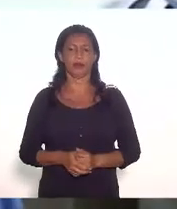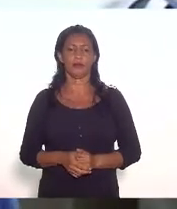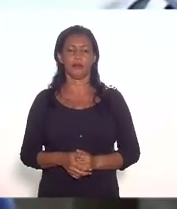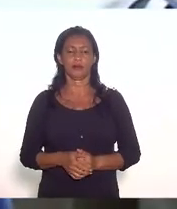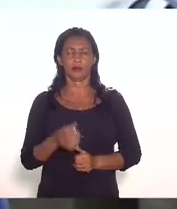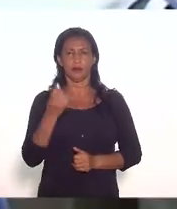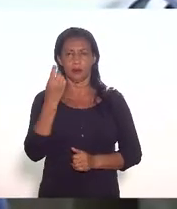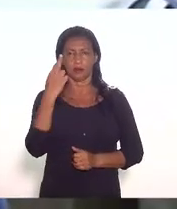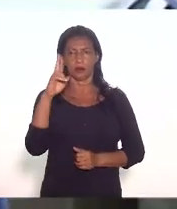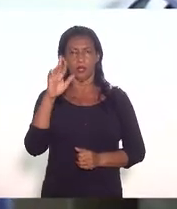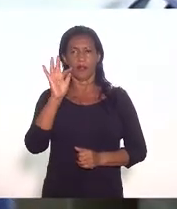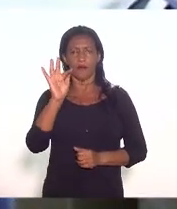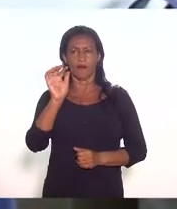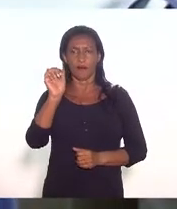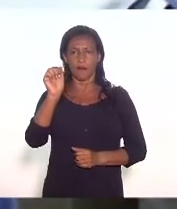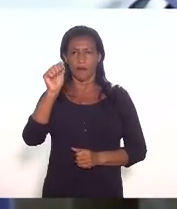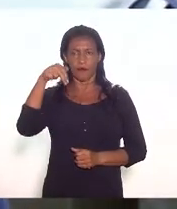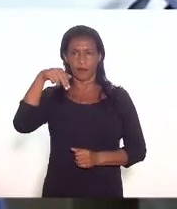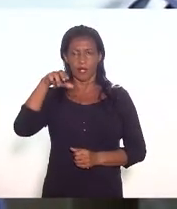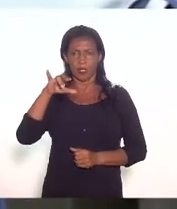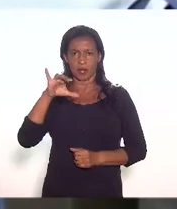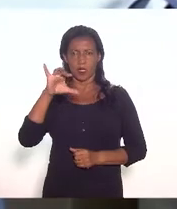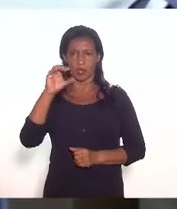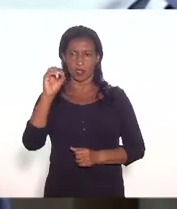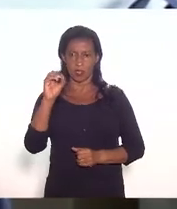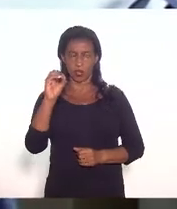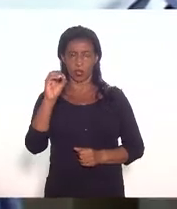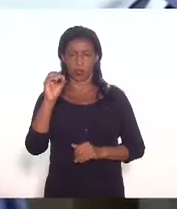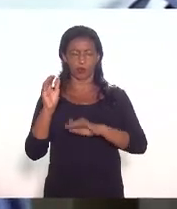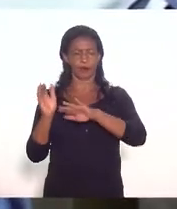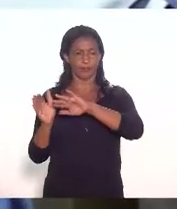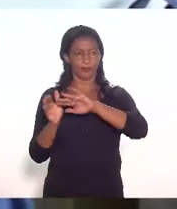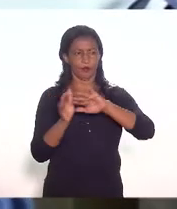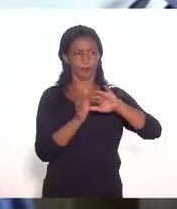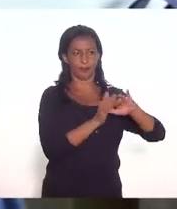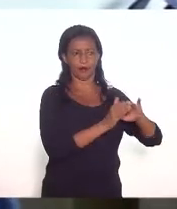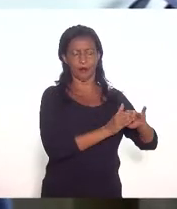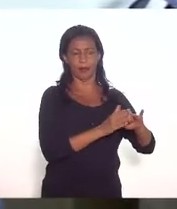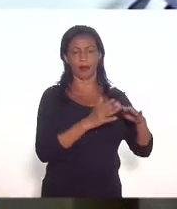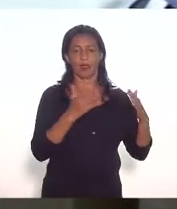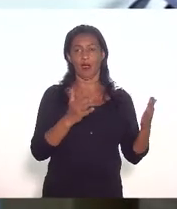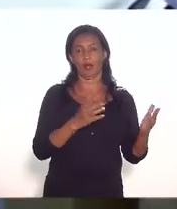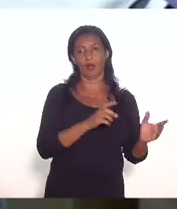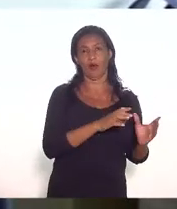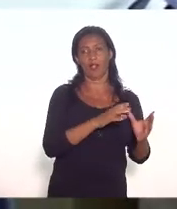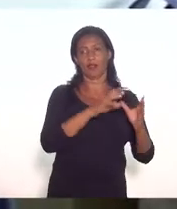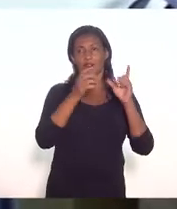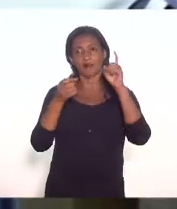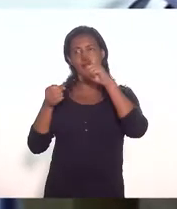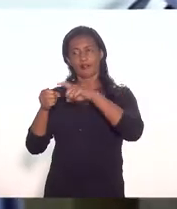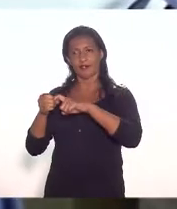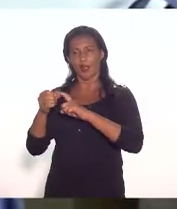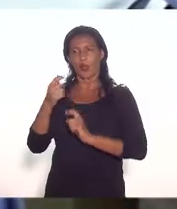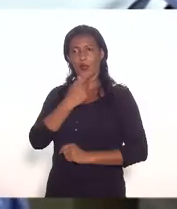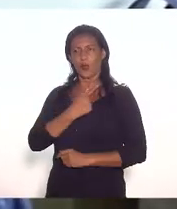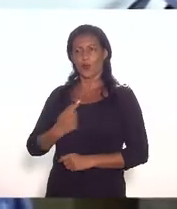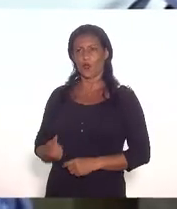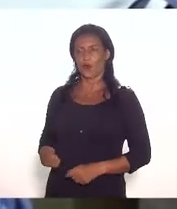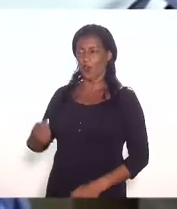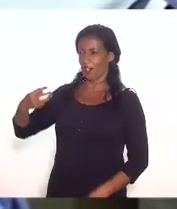francisco pinto queria agora ouvir três representantes novamente do governo a começar pela